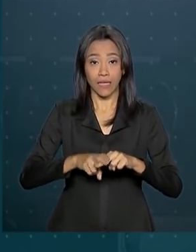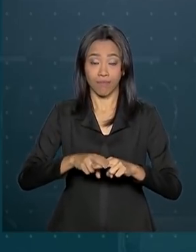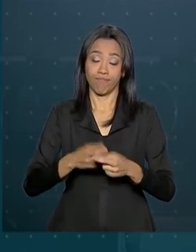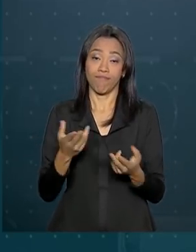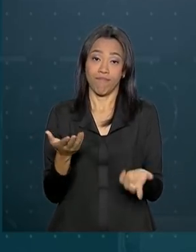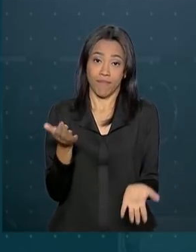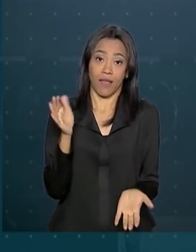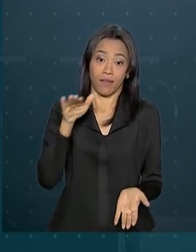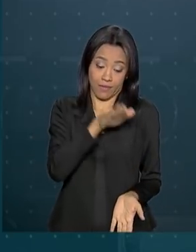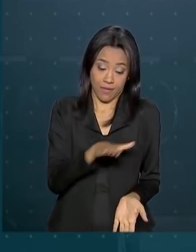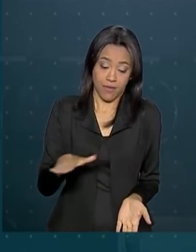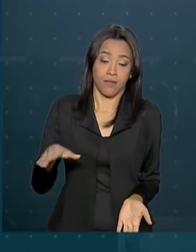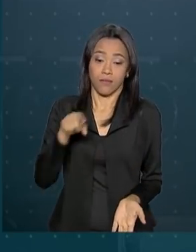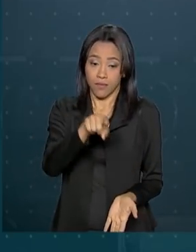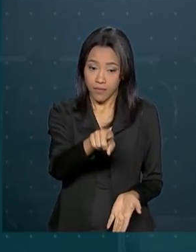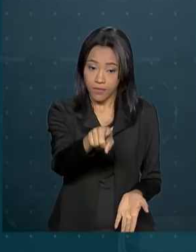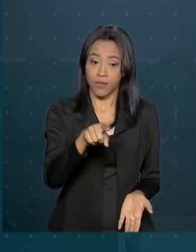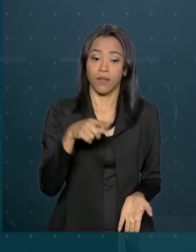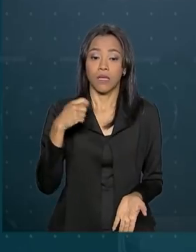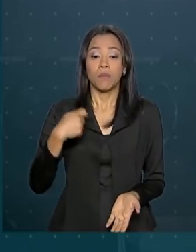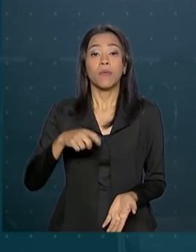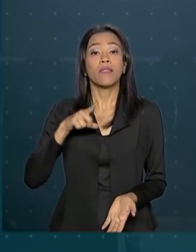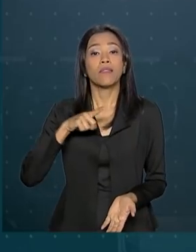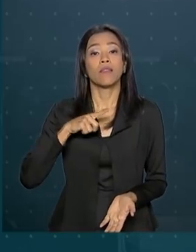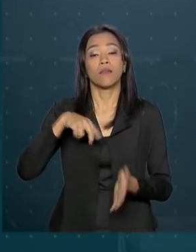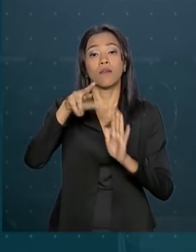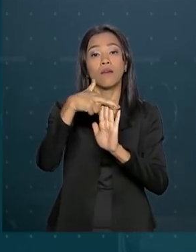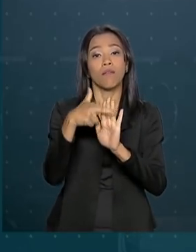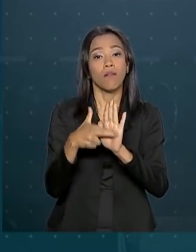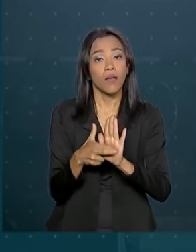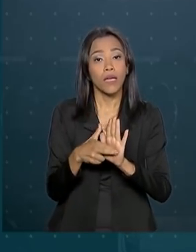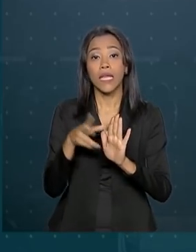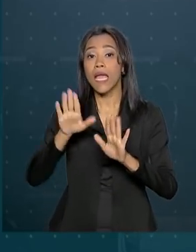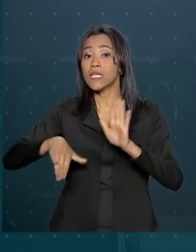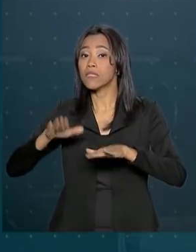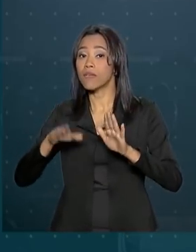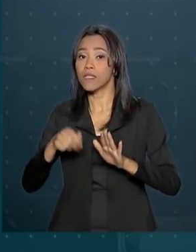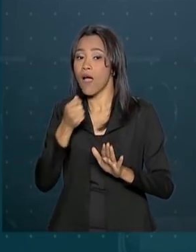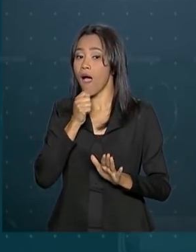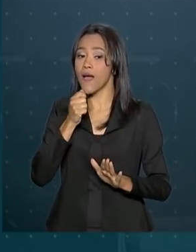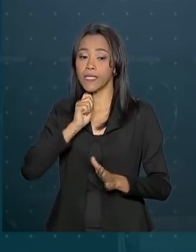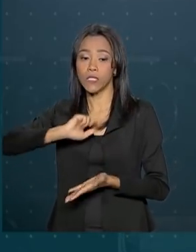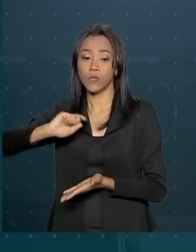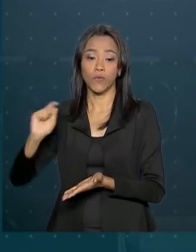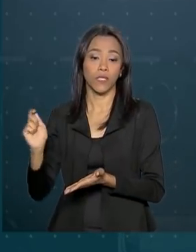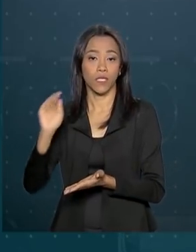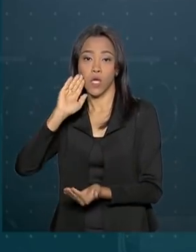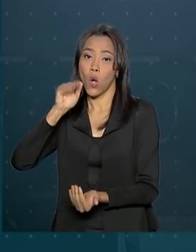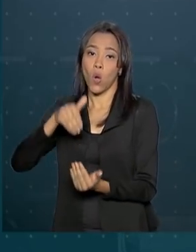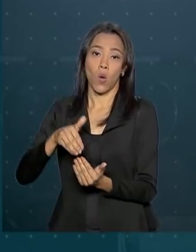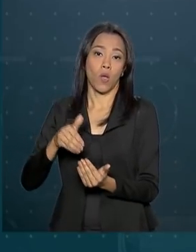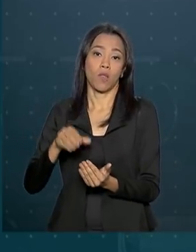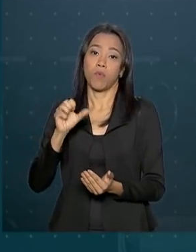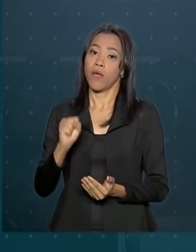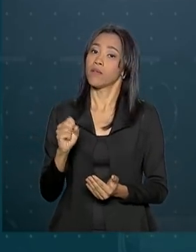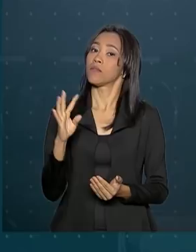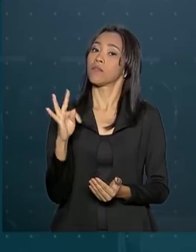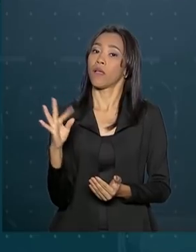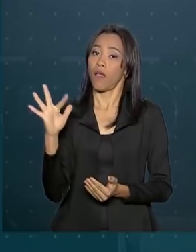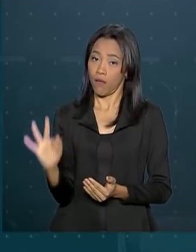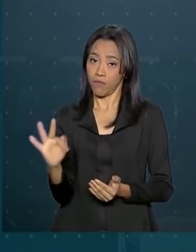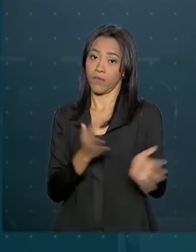Hoje, esta exigência é feita por meio de uma resolução não reconhecida pelo Supremo Tribunal Federal. O projeto também